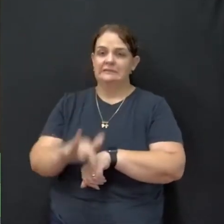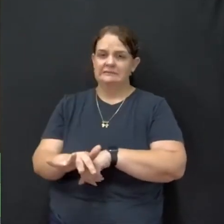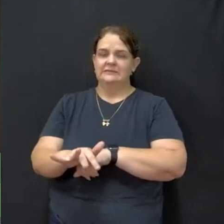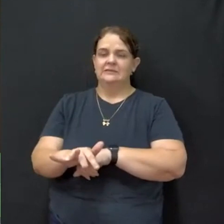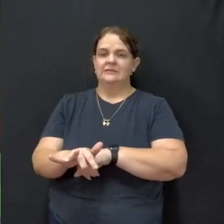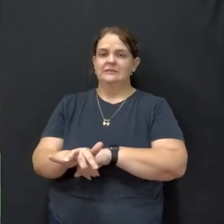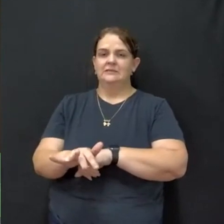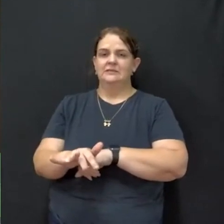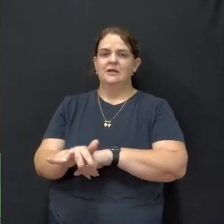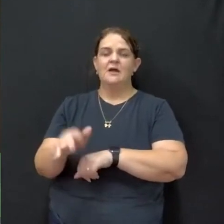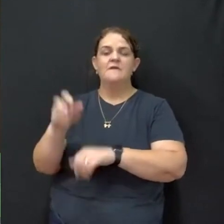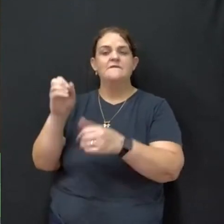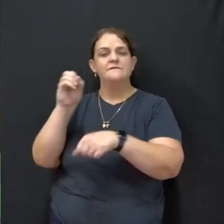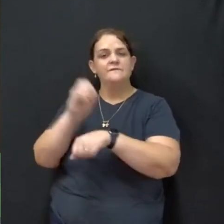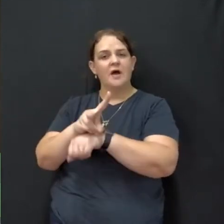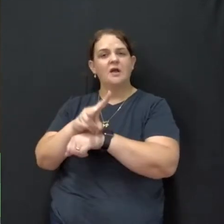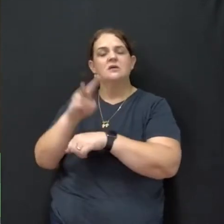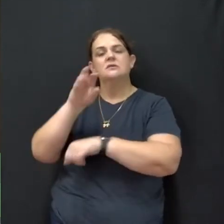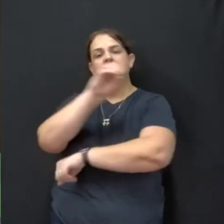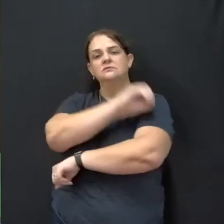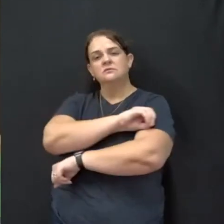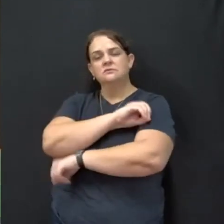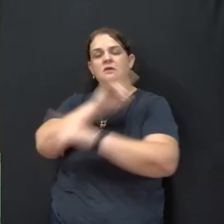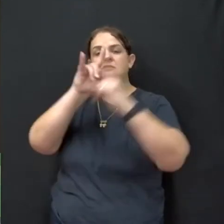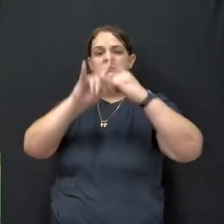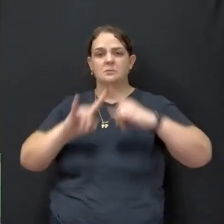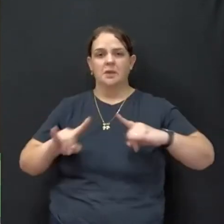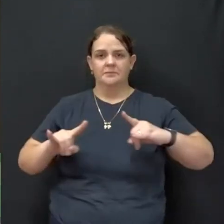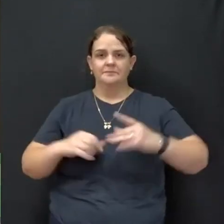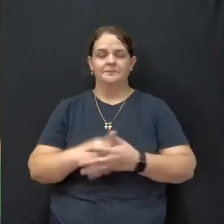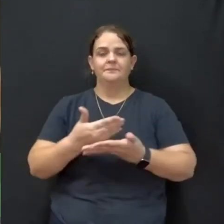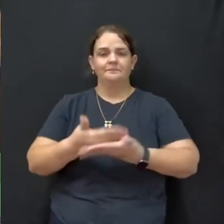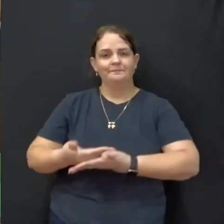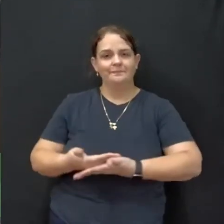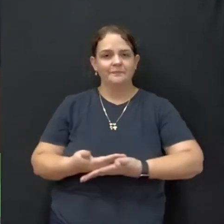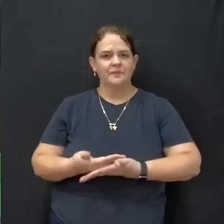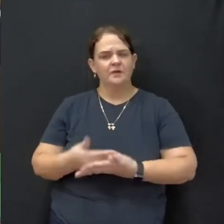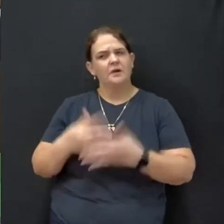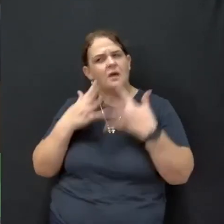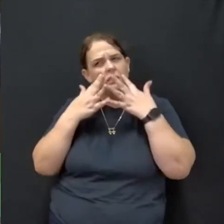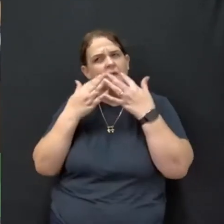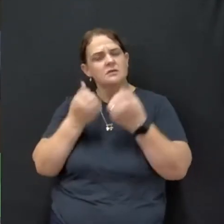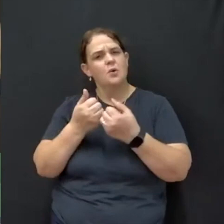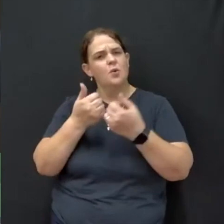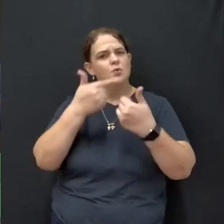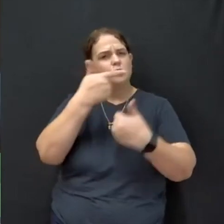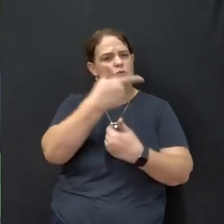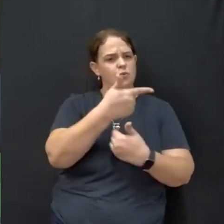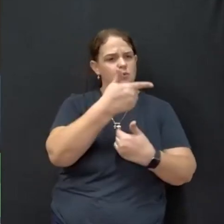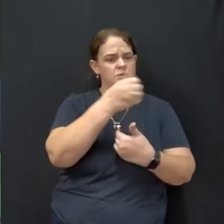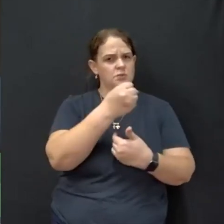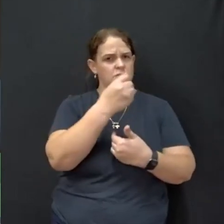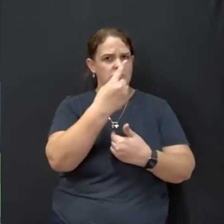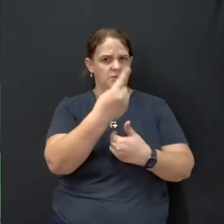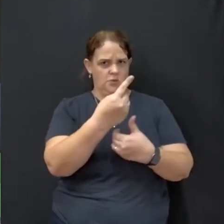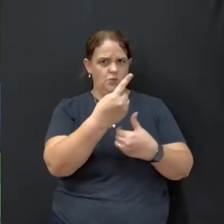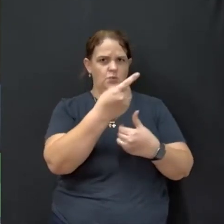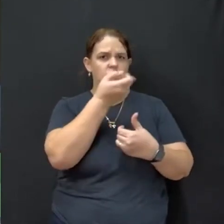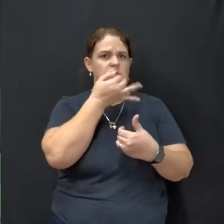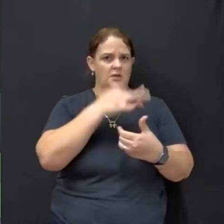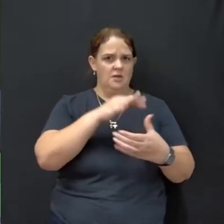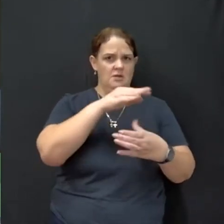a CEMEIS. E o que me chamou a atenção é que dentre as 281, tem 100